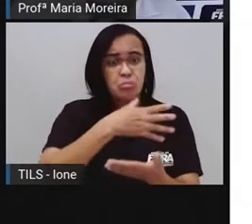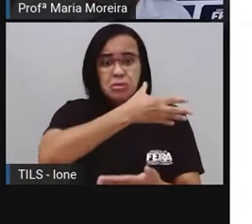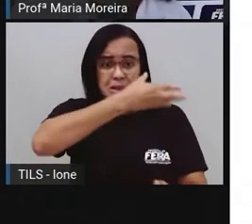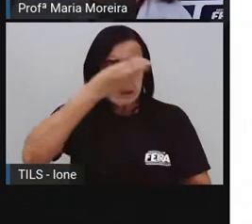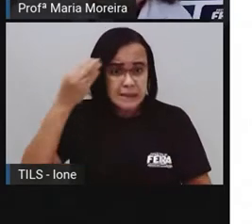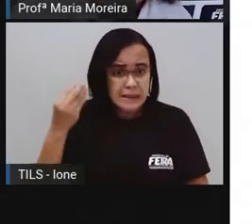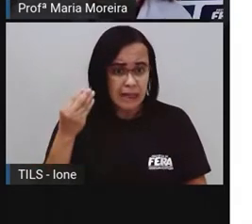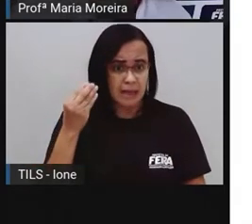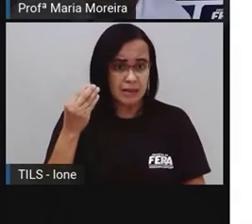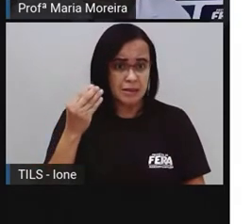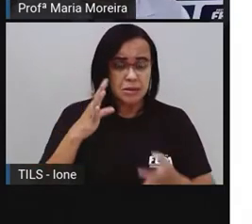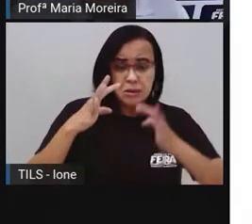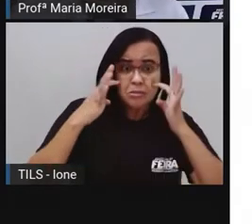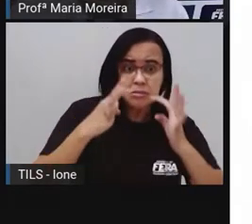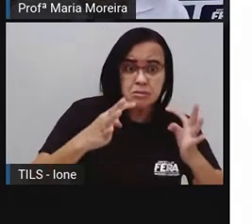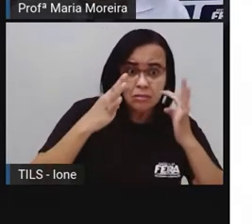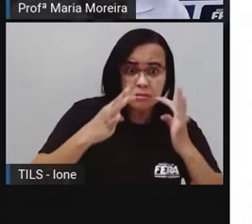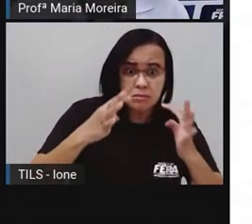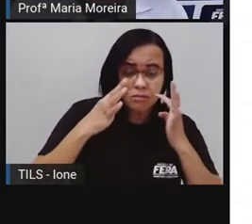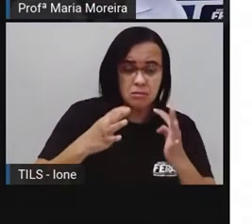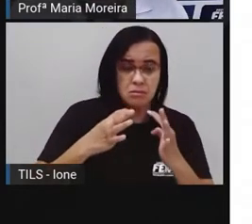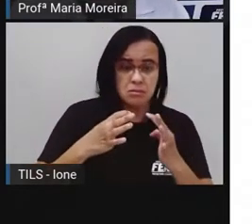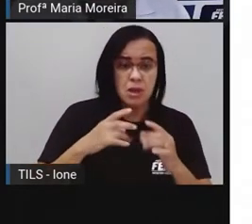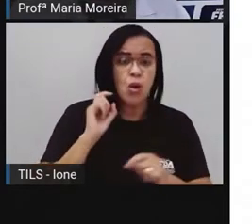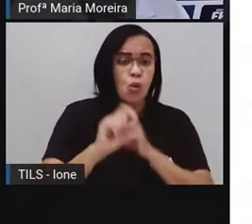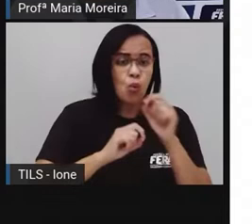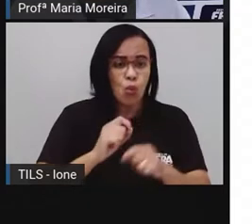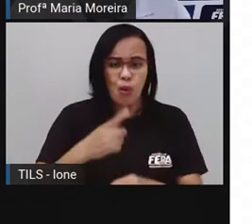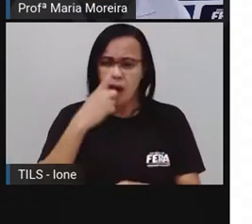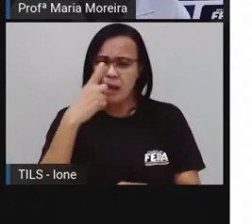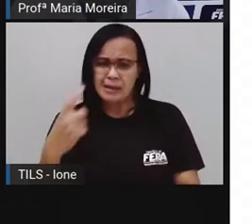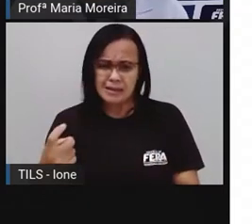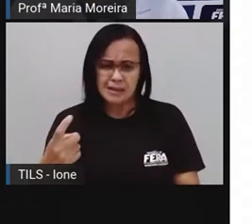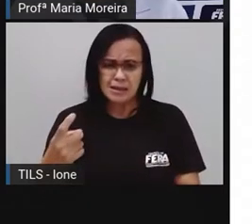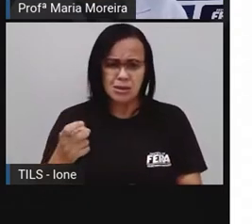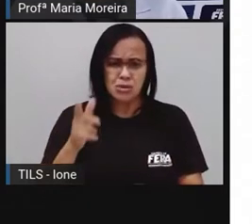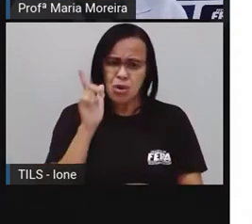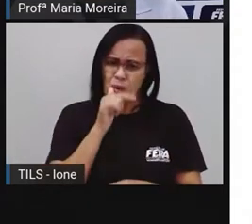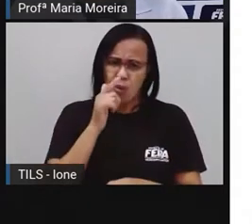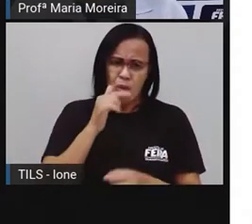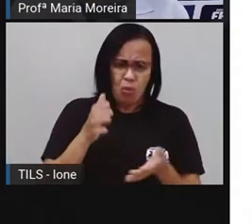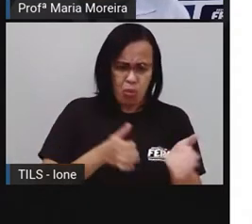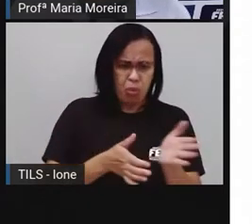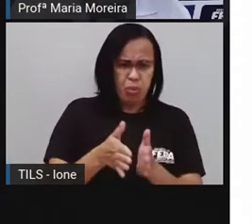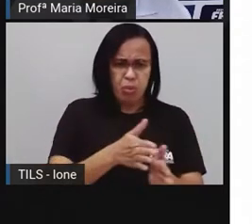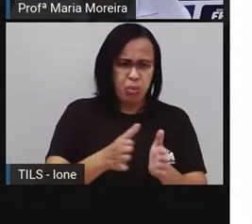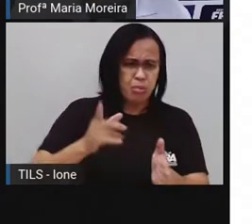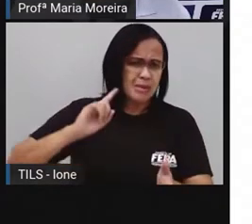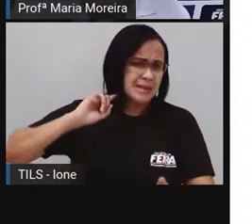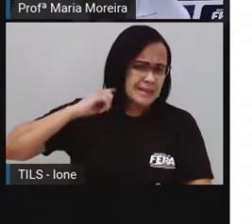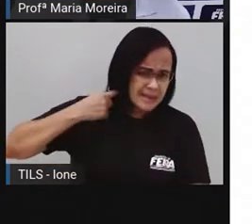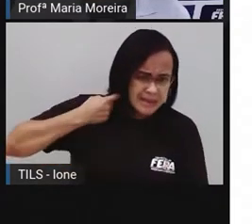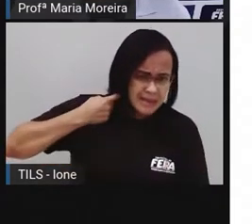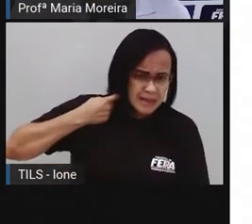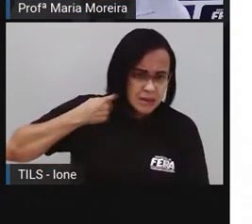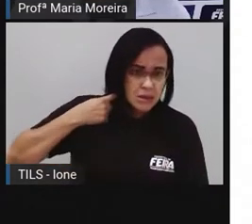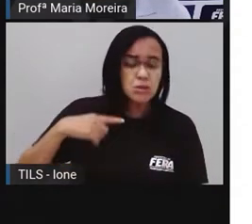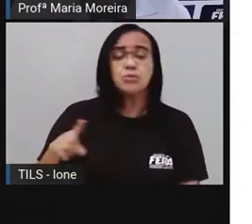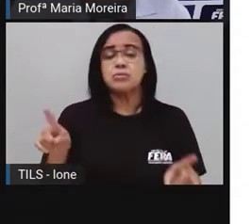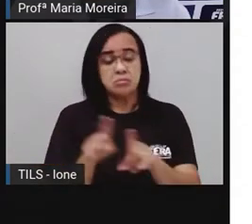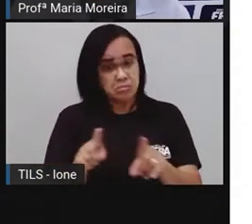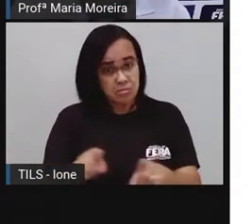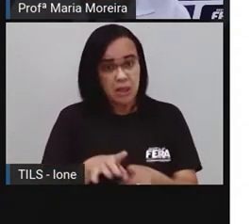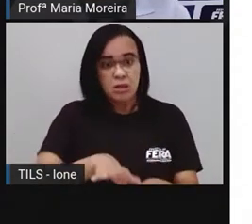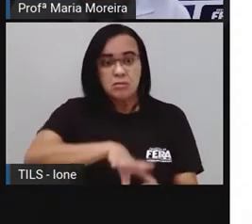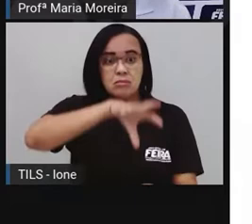né, a gente fala aí dos rios, né, a gente fala do ar. Mas tem uma poluição que a gente acaba esquecendo de cuidar e que também